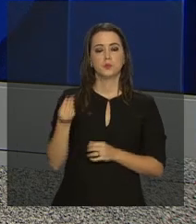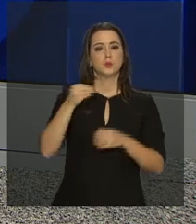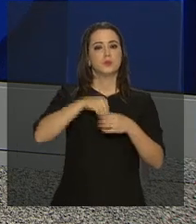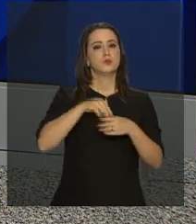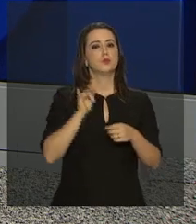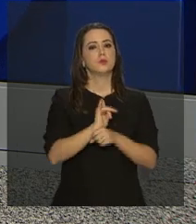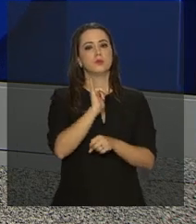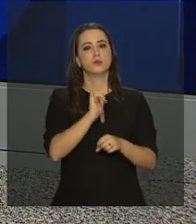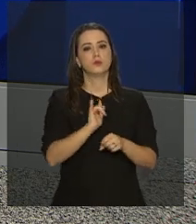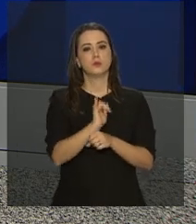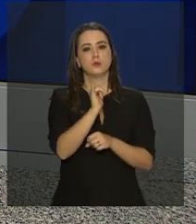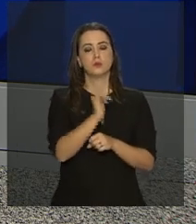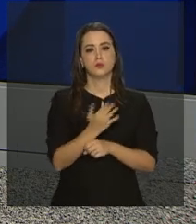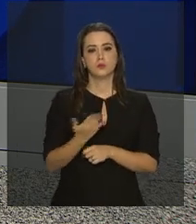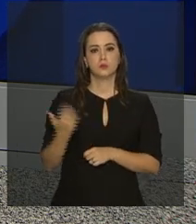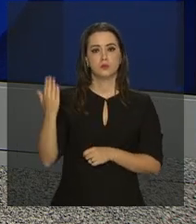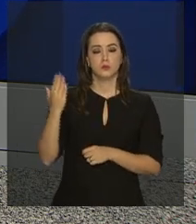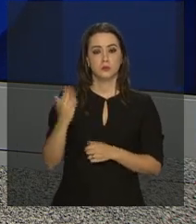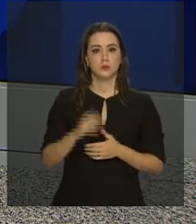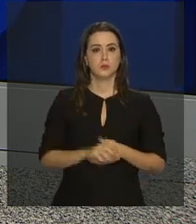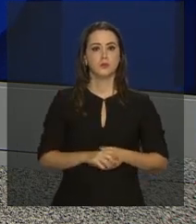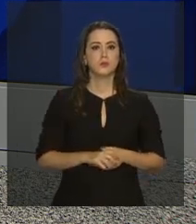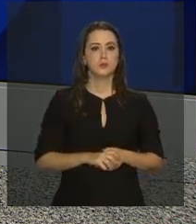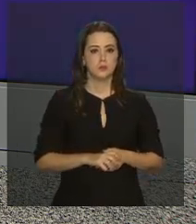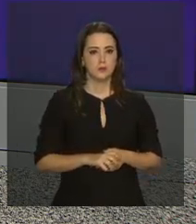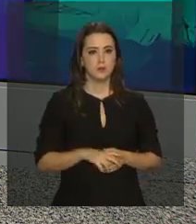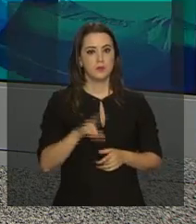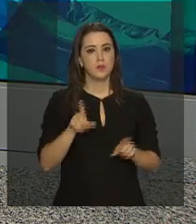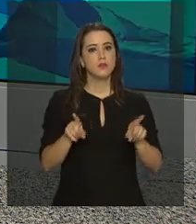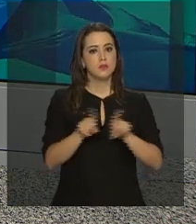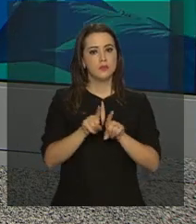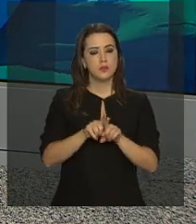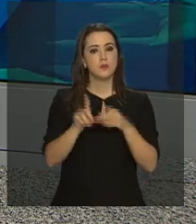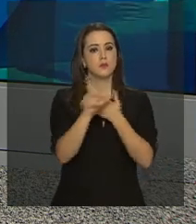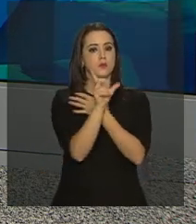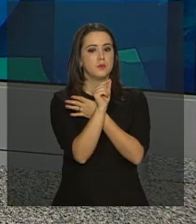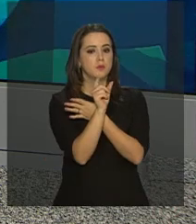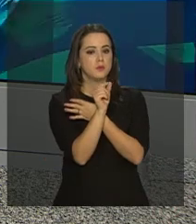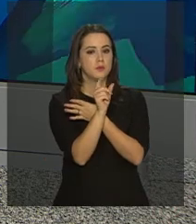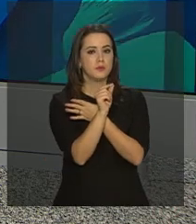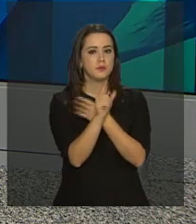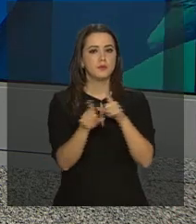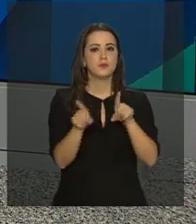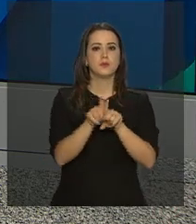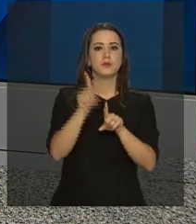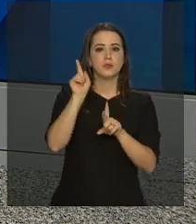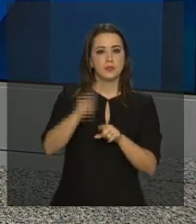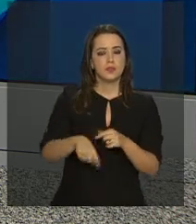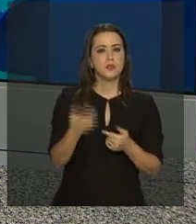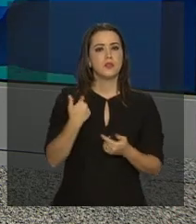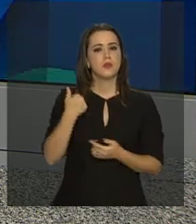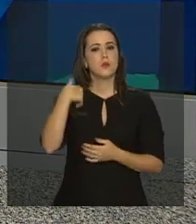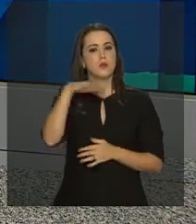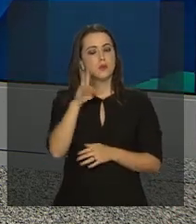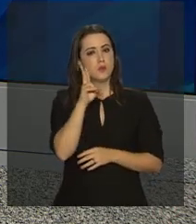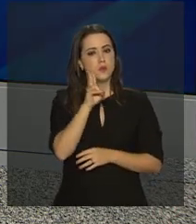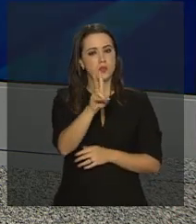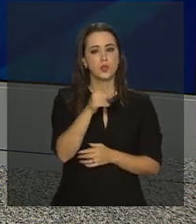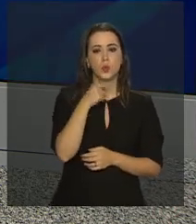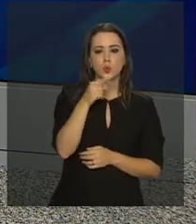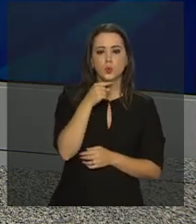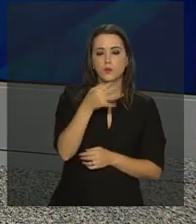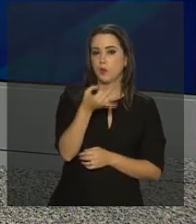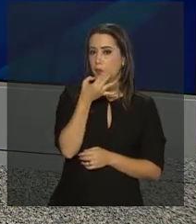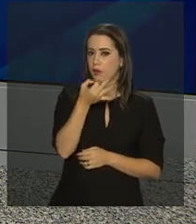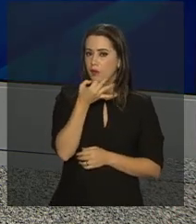NBR e todas as reportagens estão em nosso canal no YouTube. Acesse também o nosso perfil no Twitter. E você pode ainda mandar